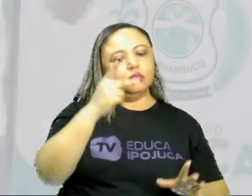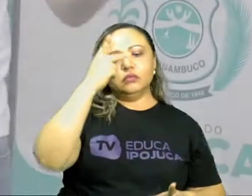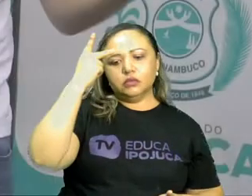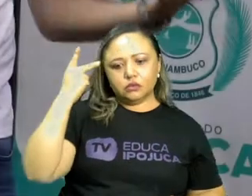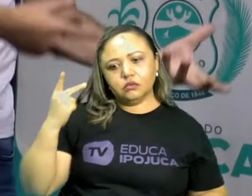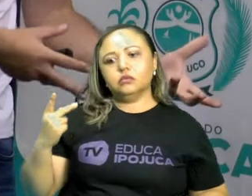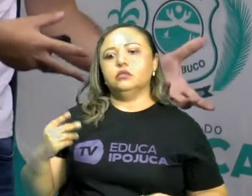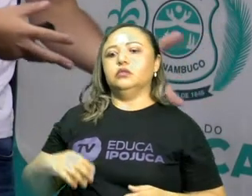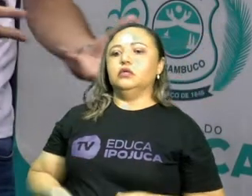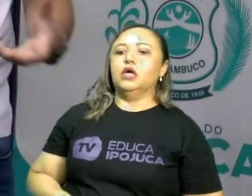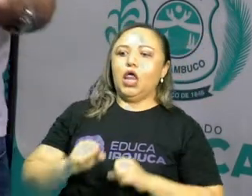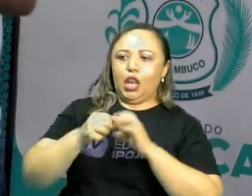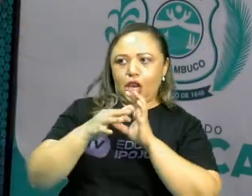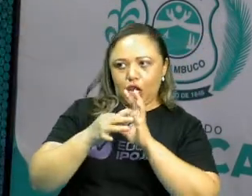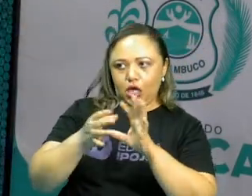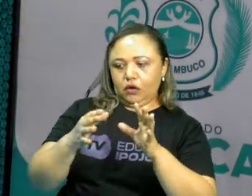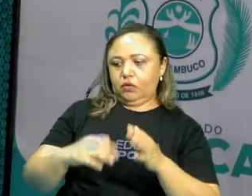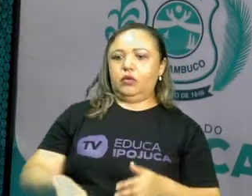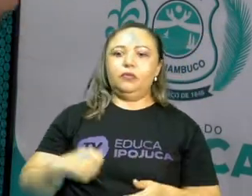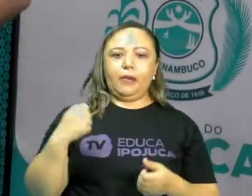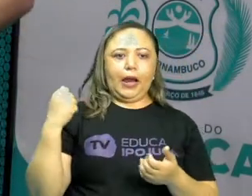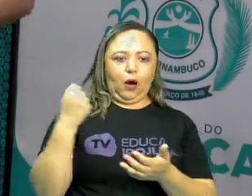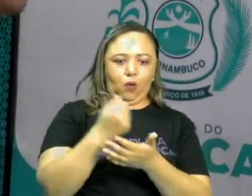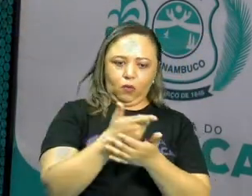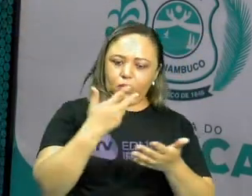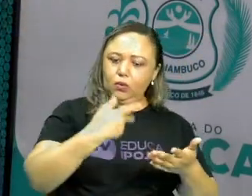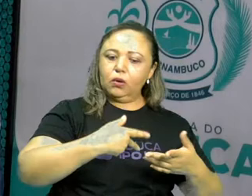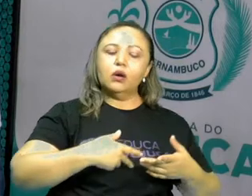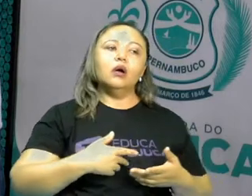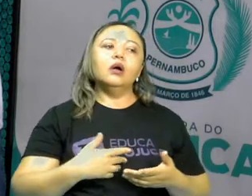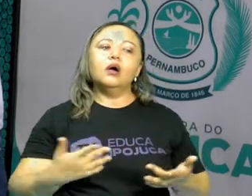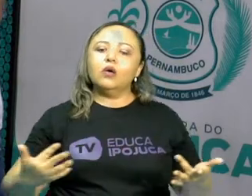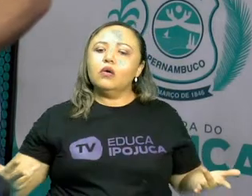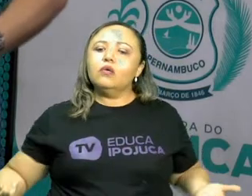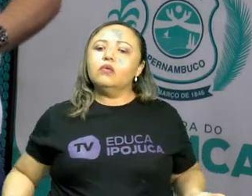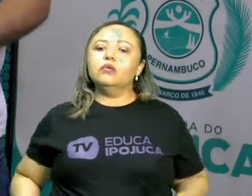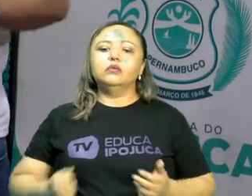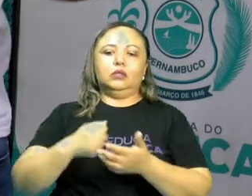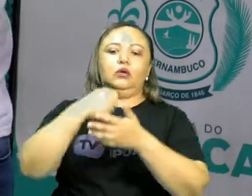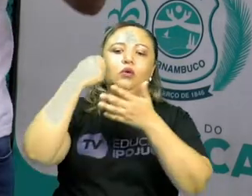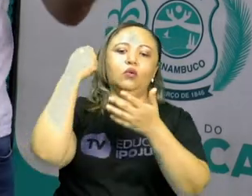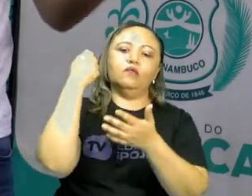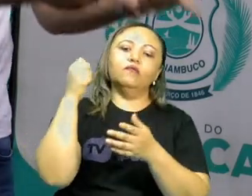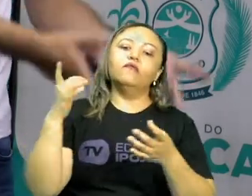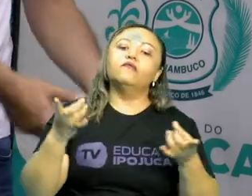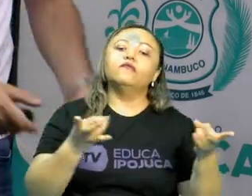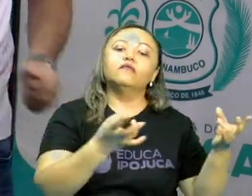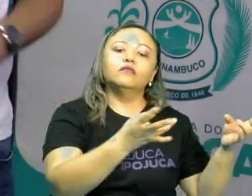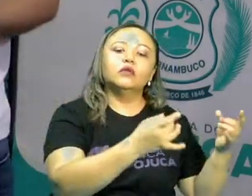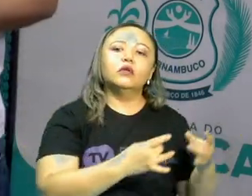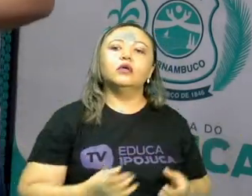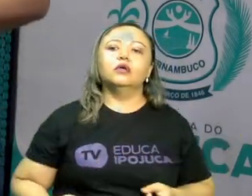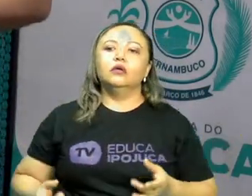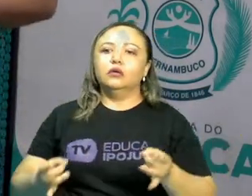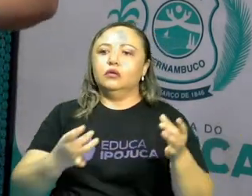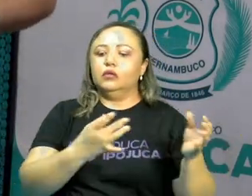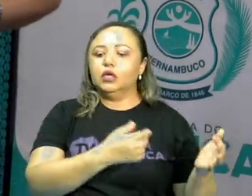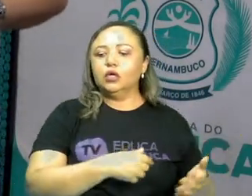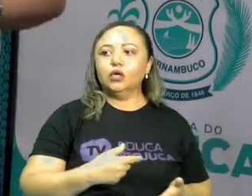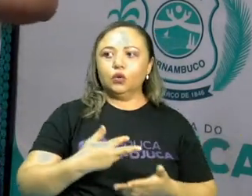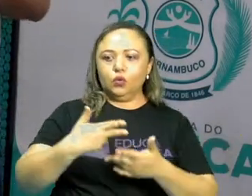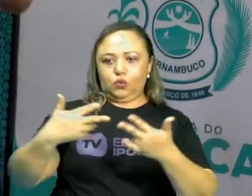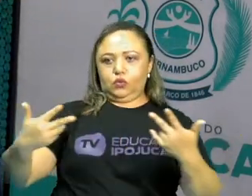liberalismo, liberdade, né? Então, liberdade de comprar o que você quiser e de vender o que você quiser.